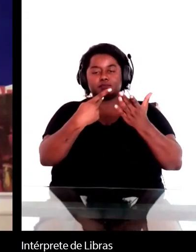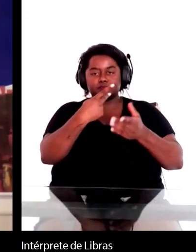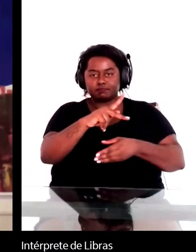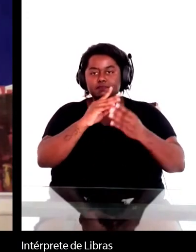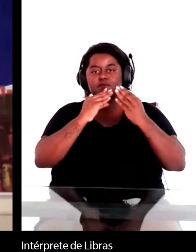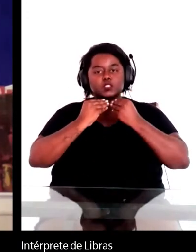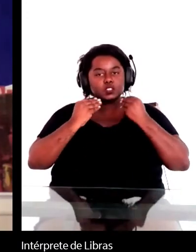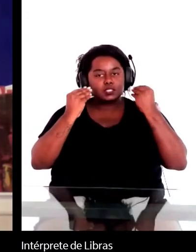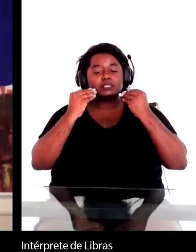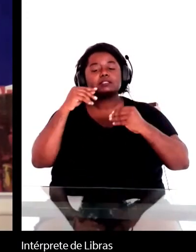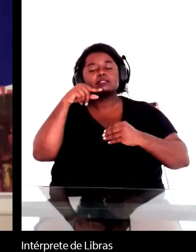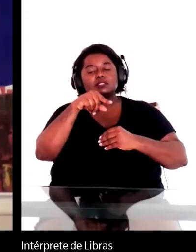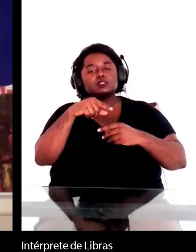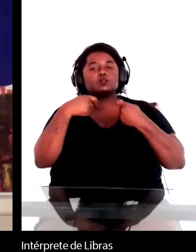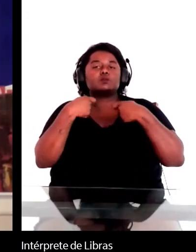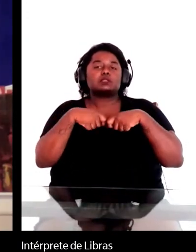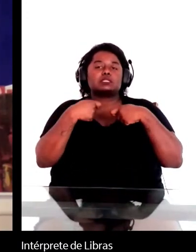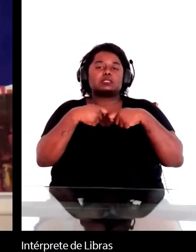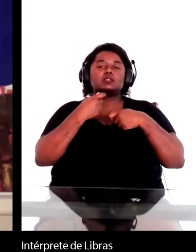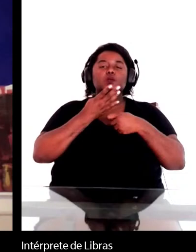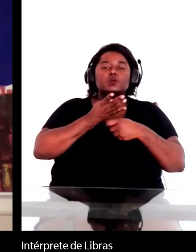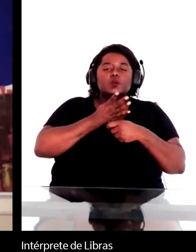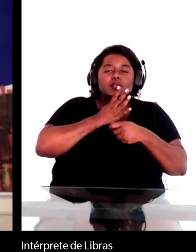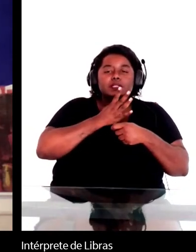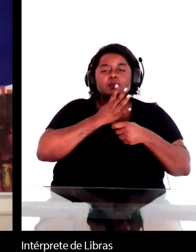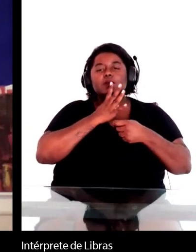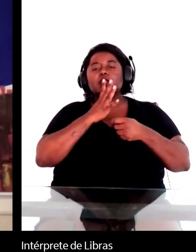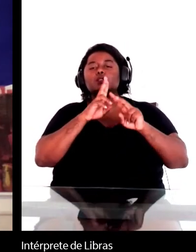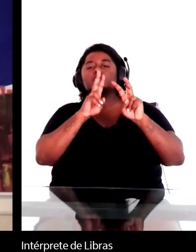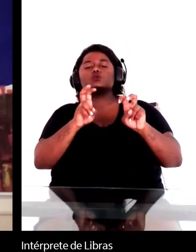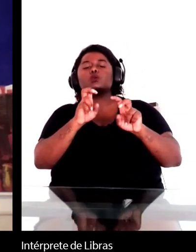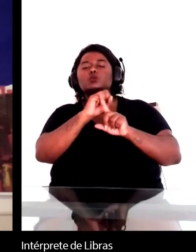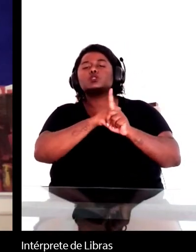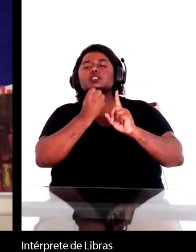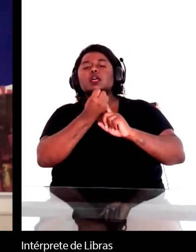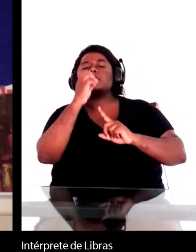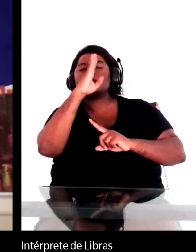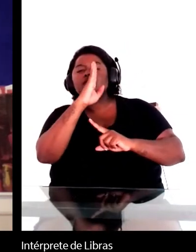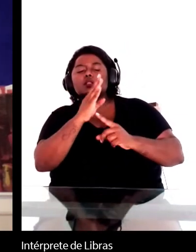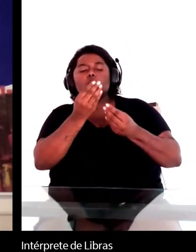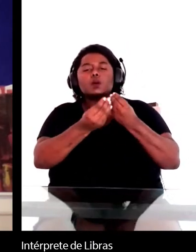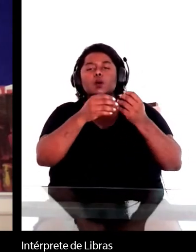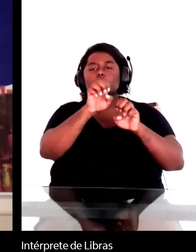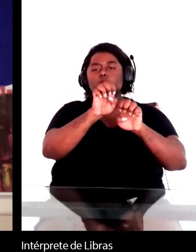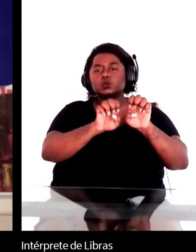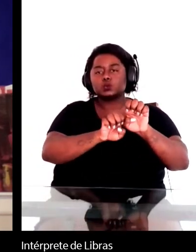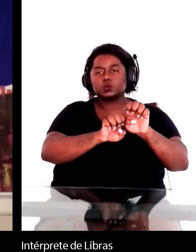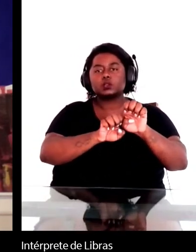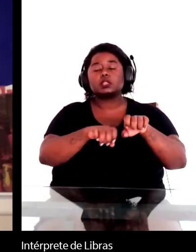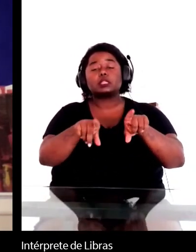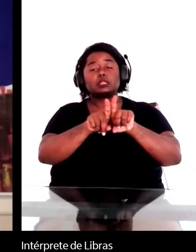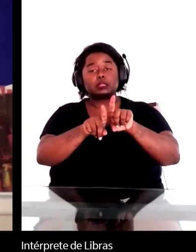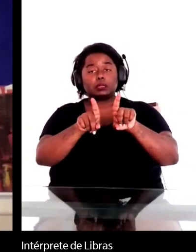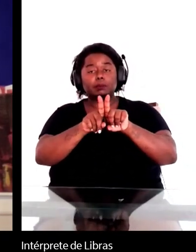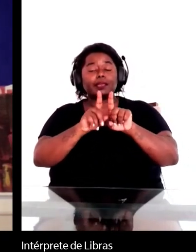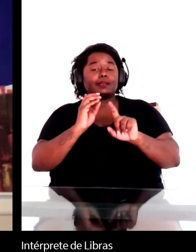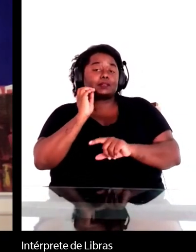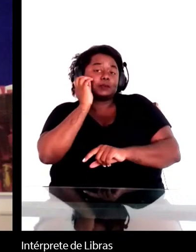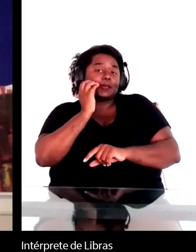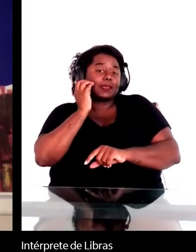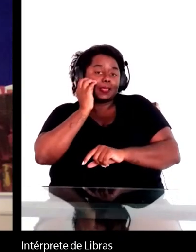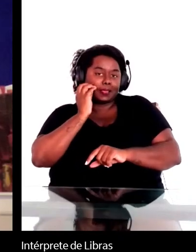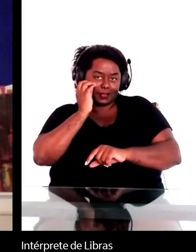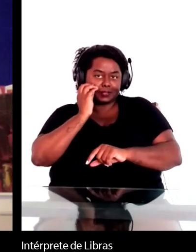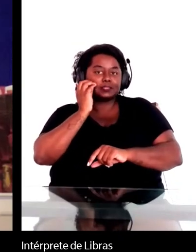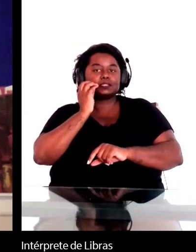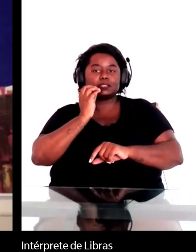conhecimento sobre a sociedade brasileira, a estrutura da sociedade e uma certa experiência na leitura